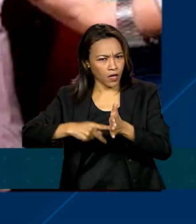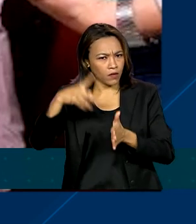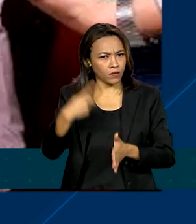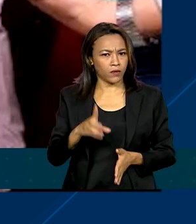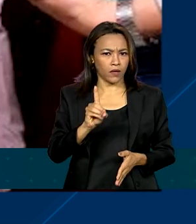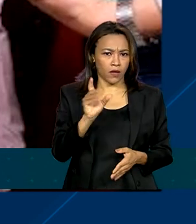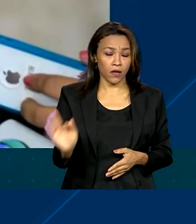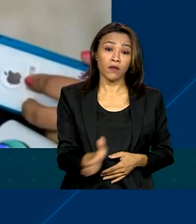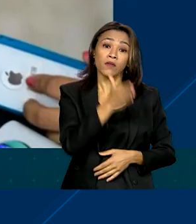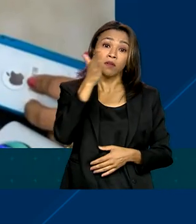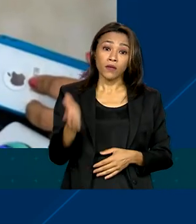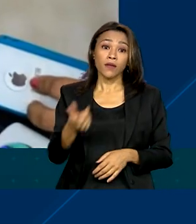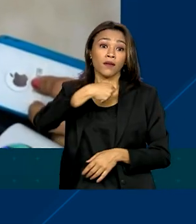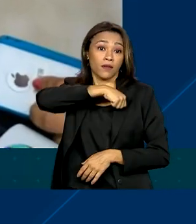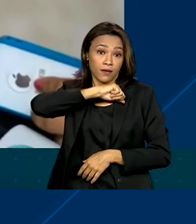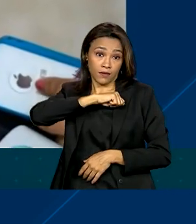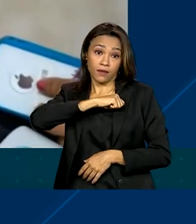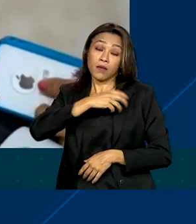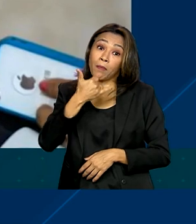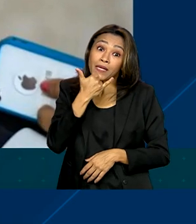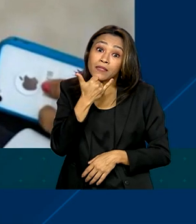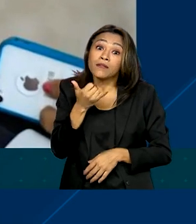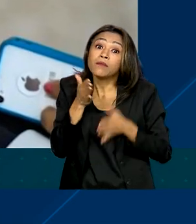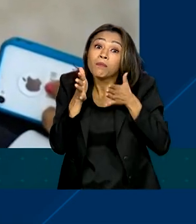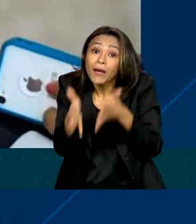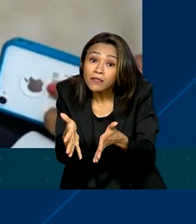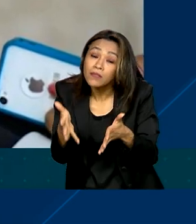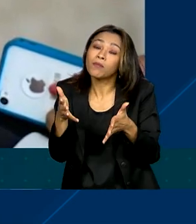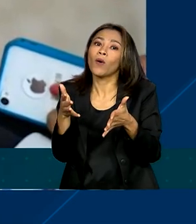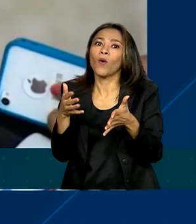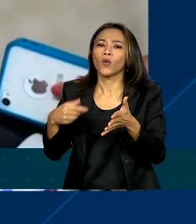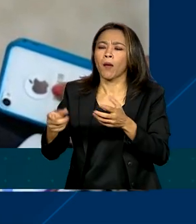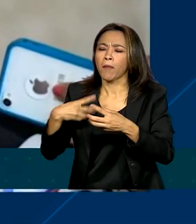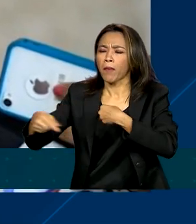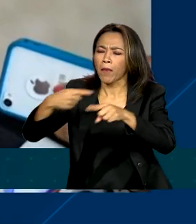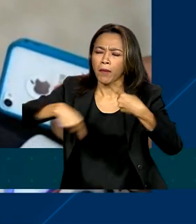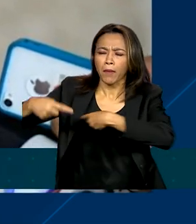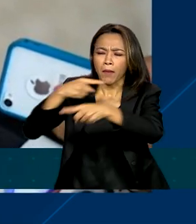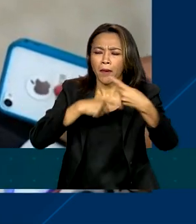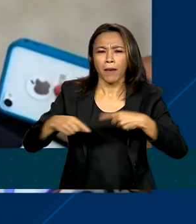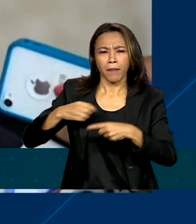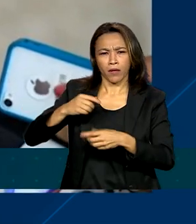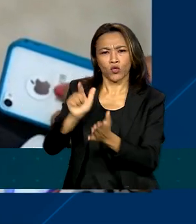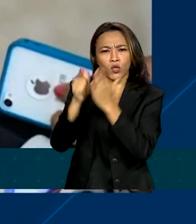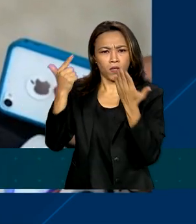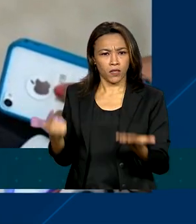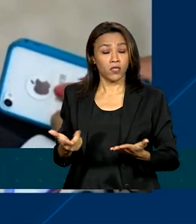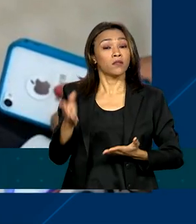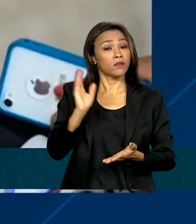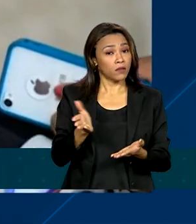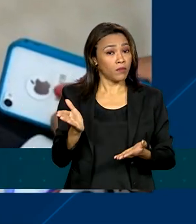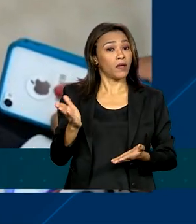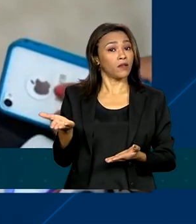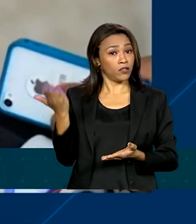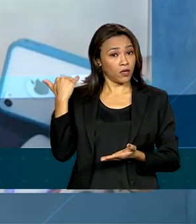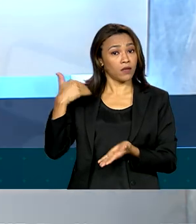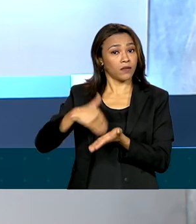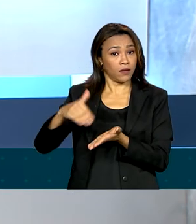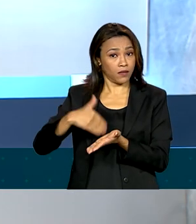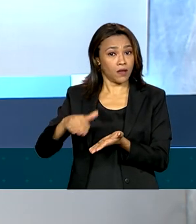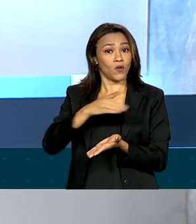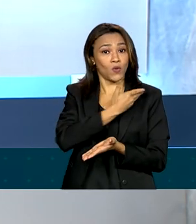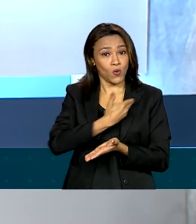Federal e delegado na Federação Nacional dos Jornalistas. Também foi secretário no governo do Distrito Federal.